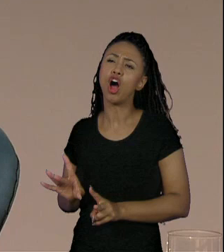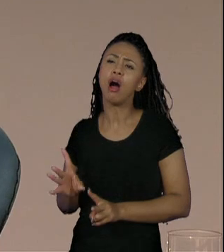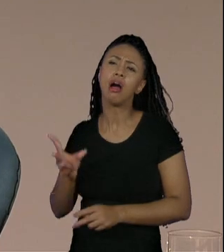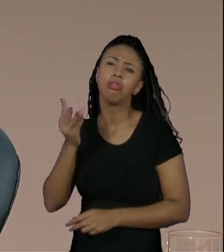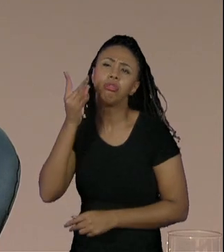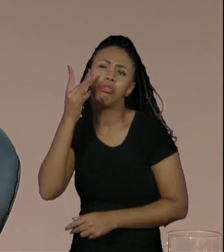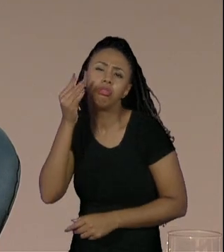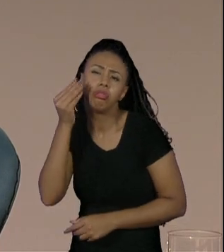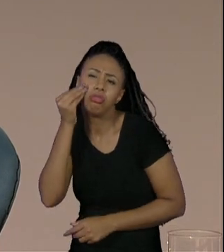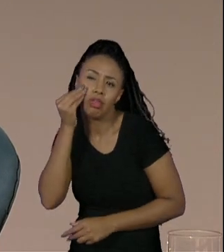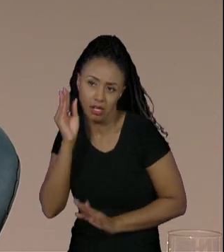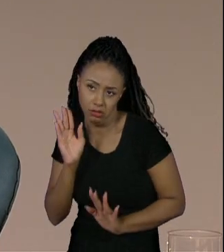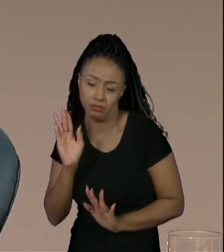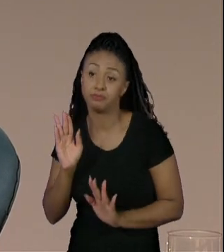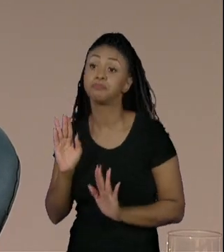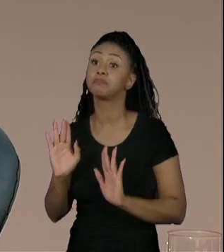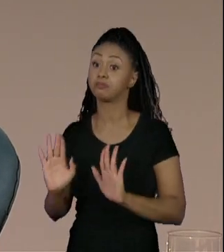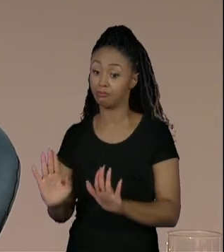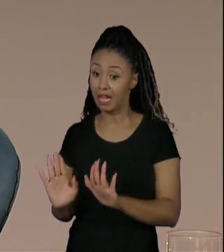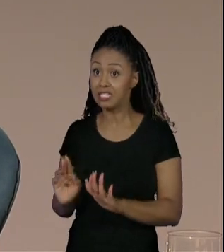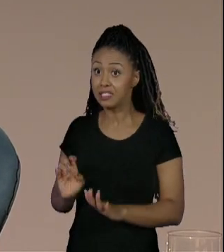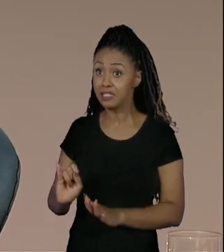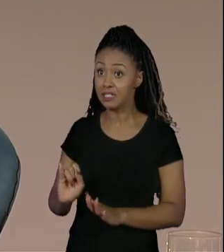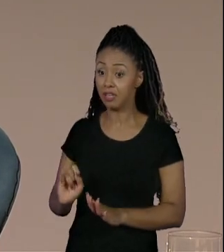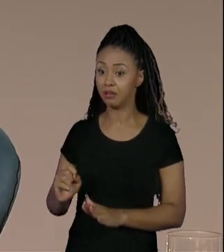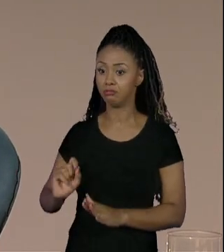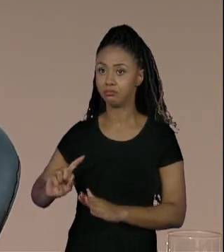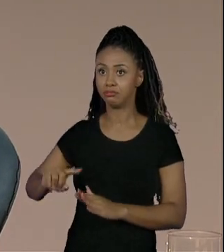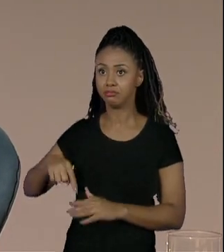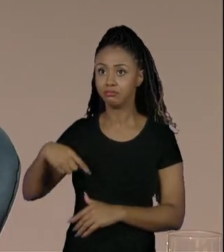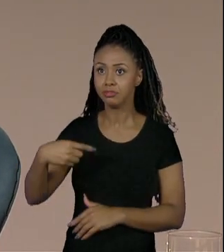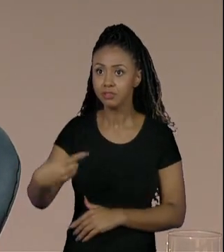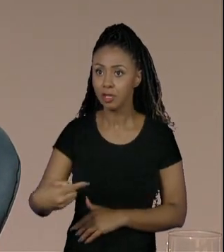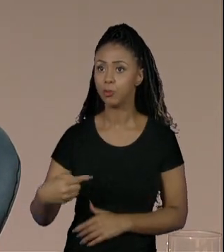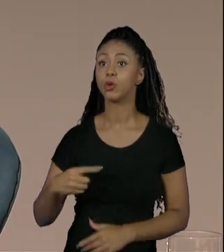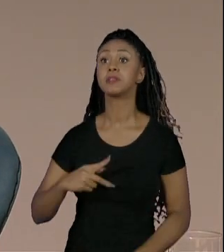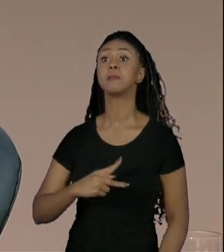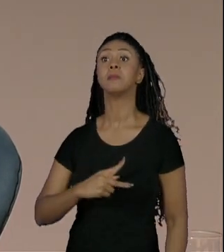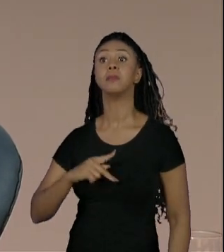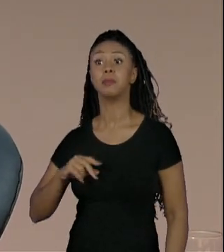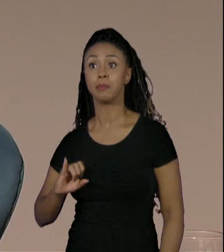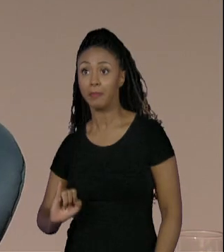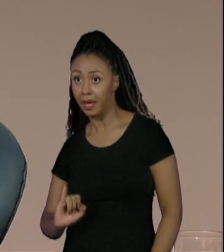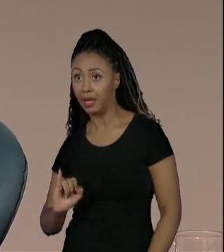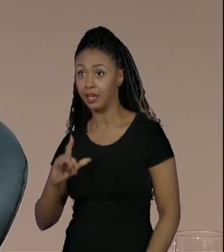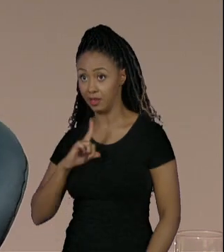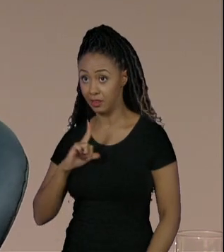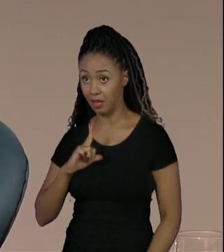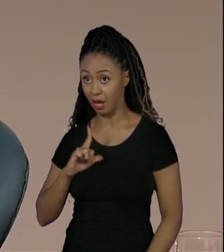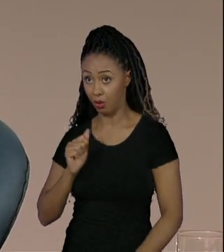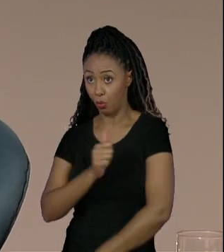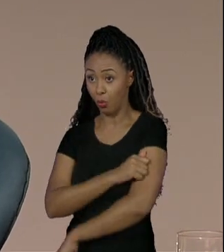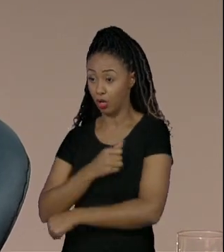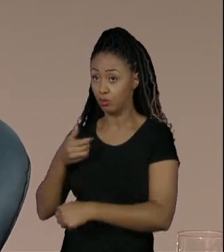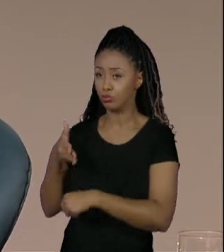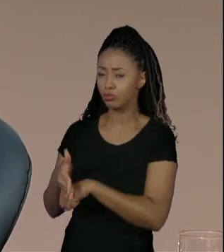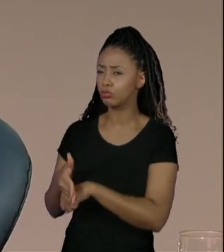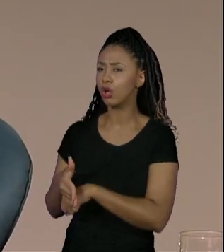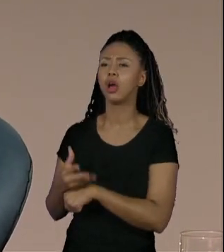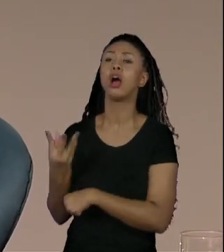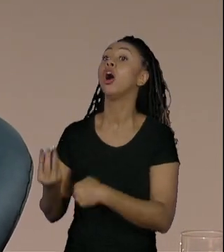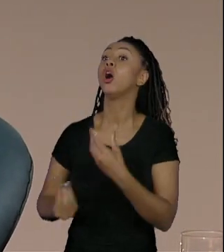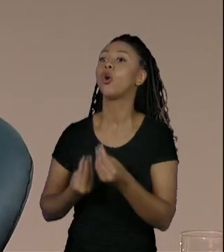Quando o aluno vai para o projeto integrador, ele em equipe, porque é um projeto feito por um grupo de alunos